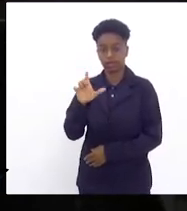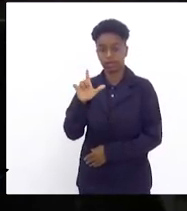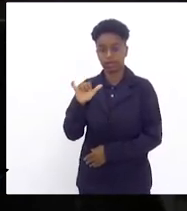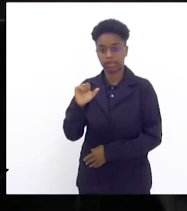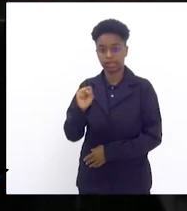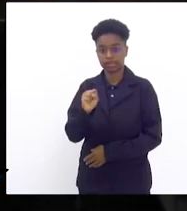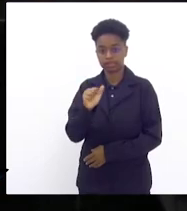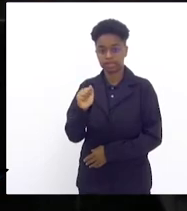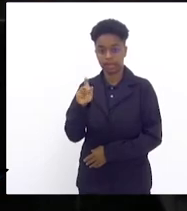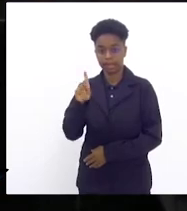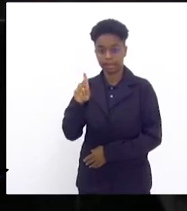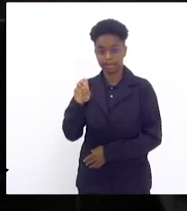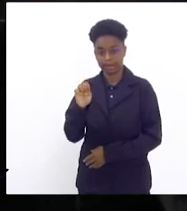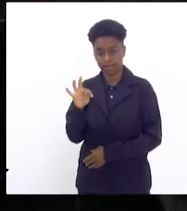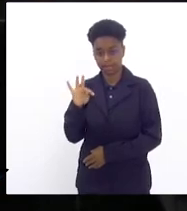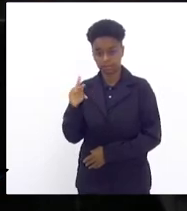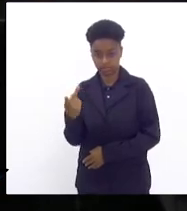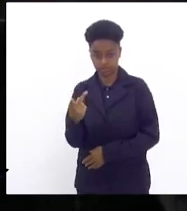71 anos,